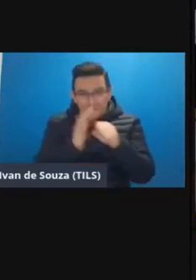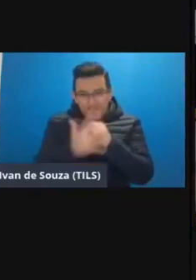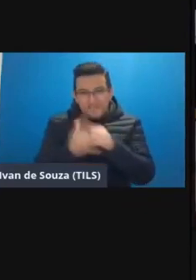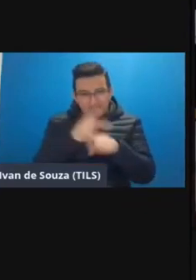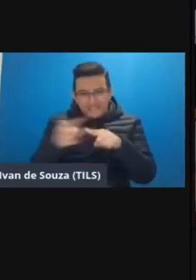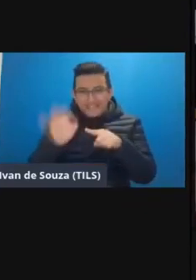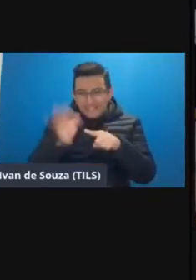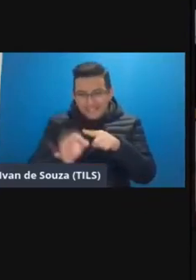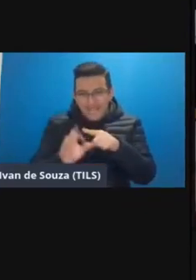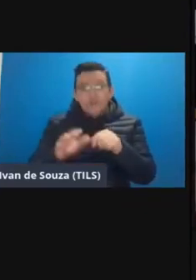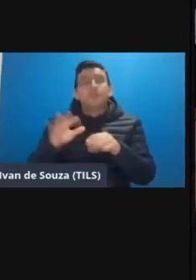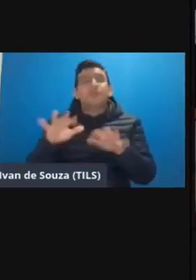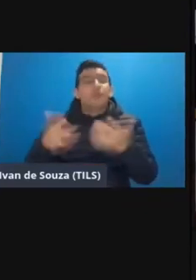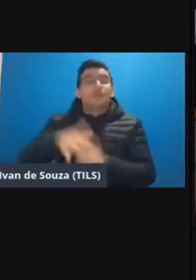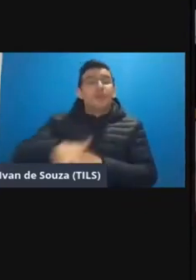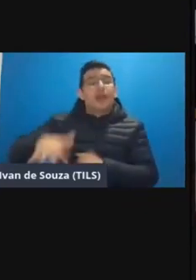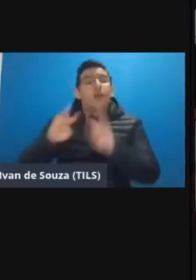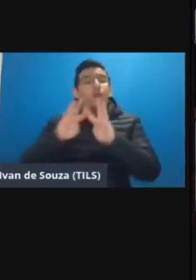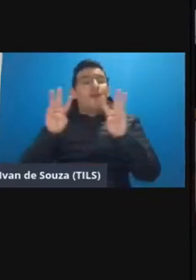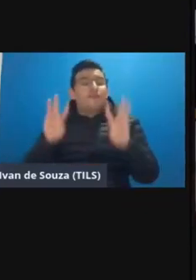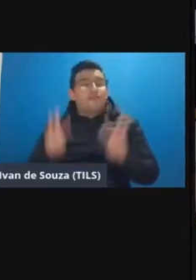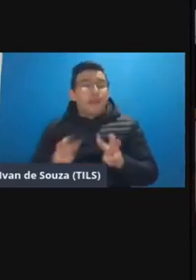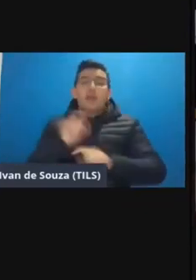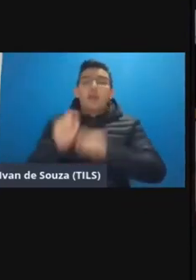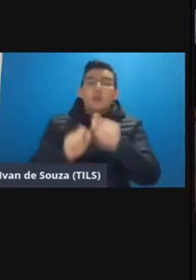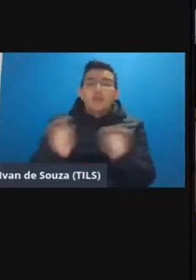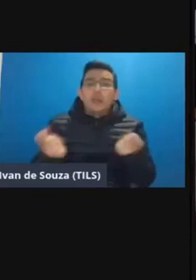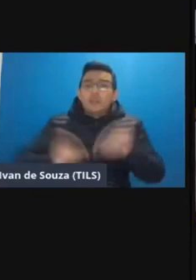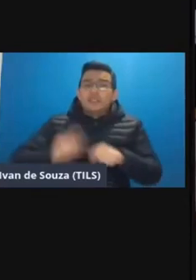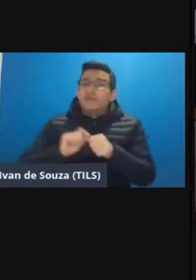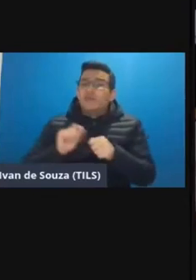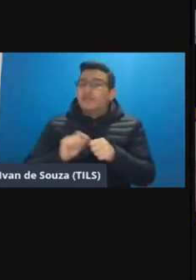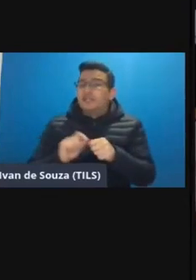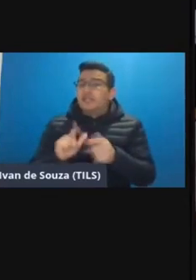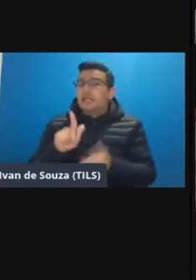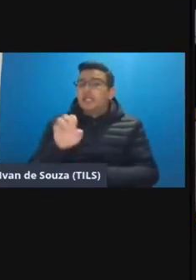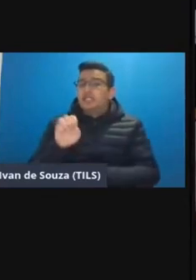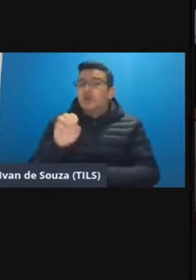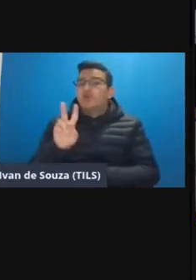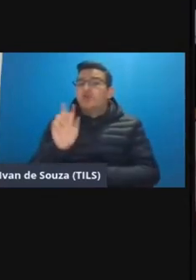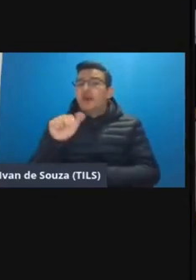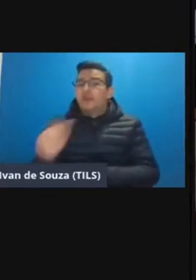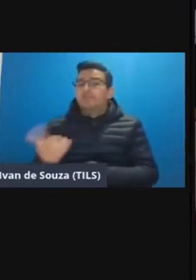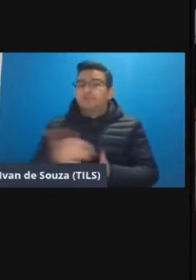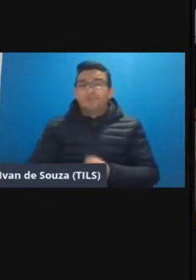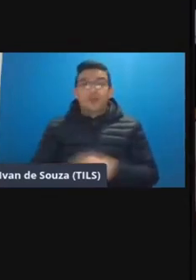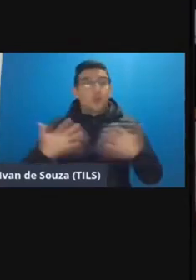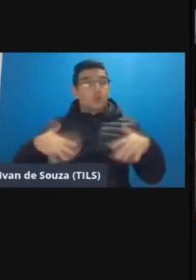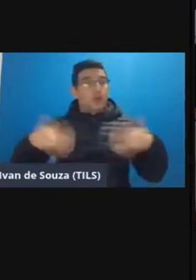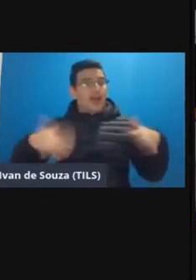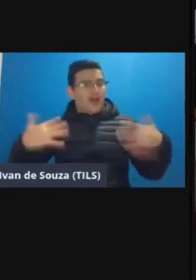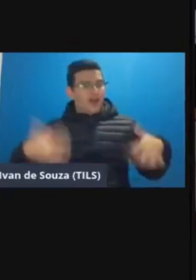no âmbito da UFR o que que foi possível fazer Giovana Uau Ana